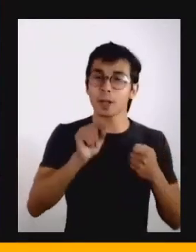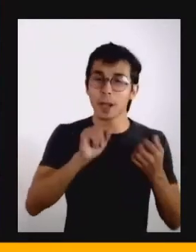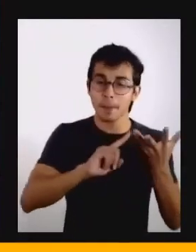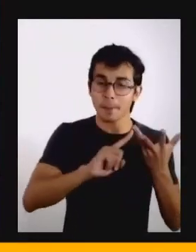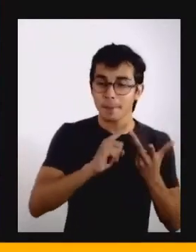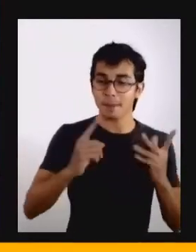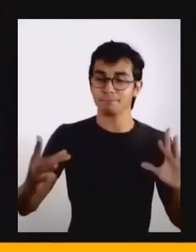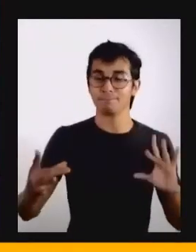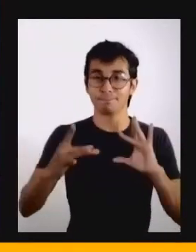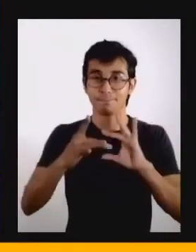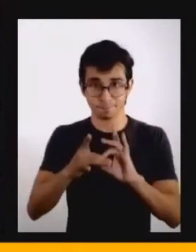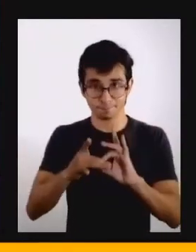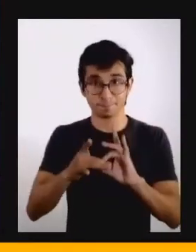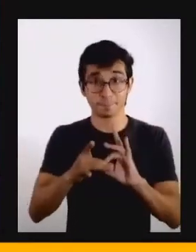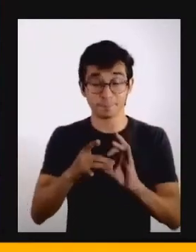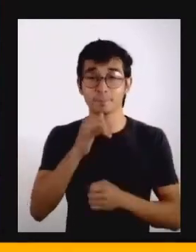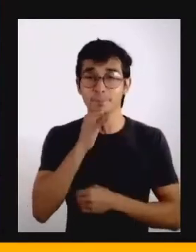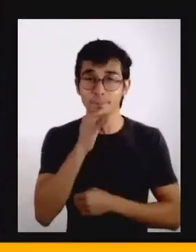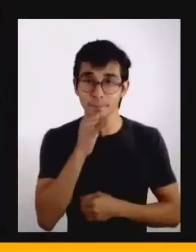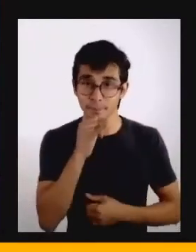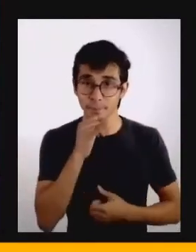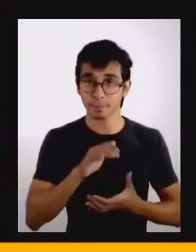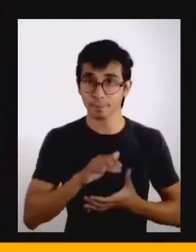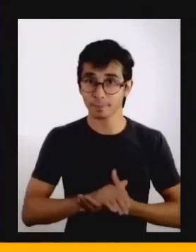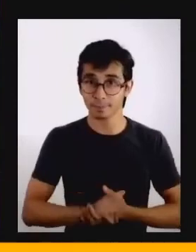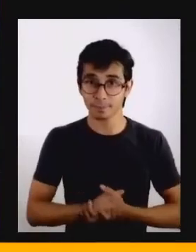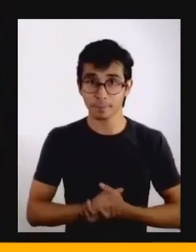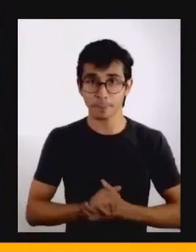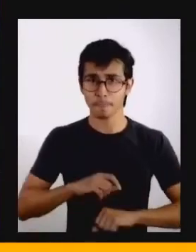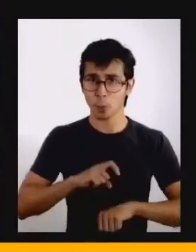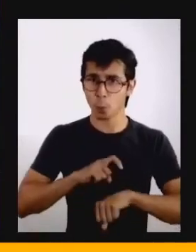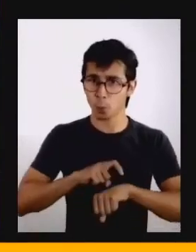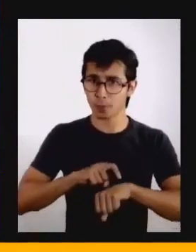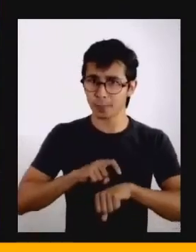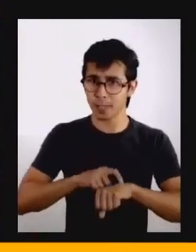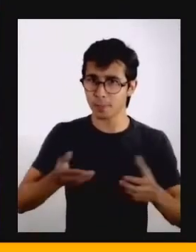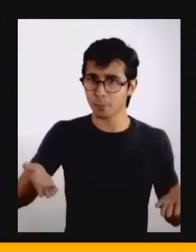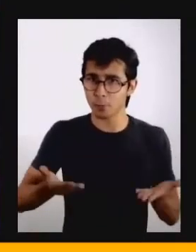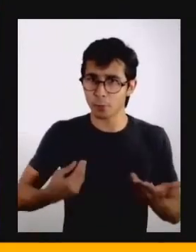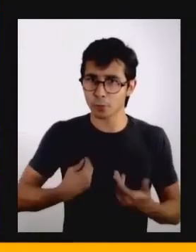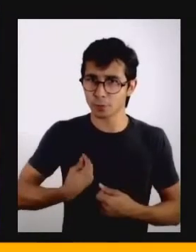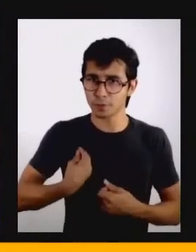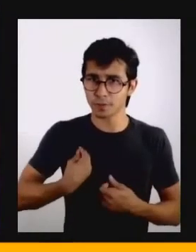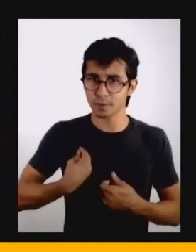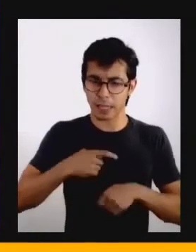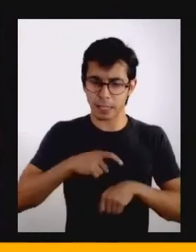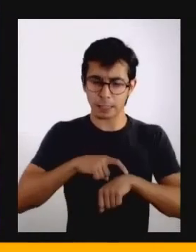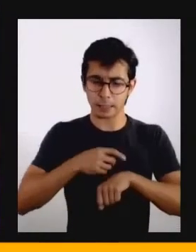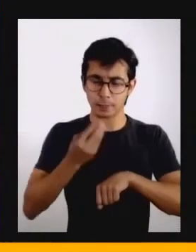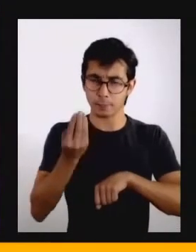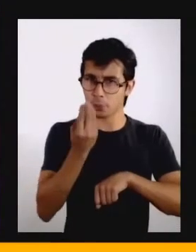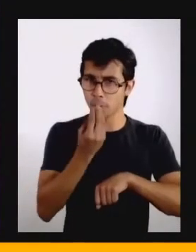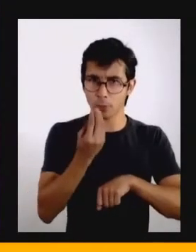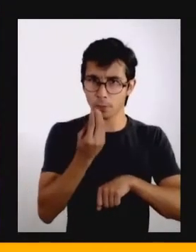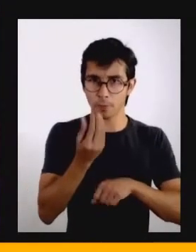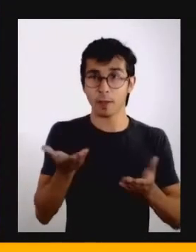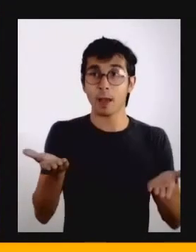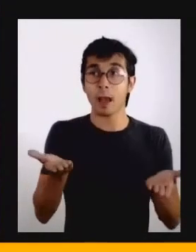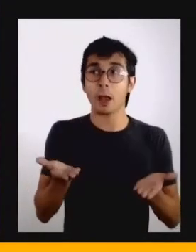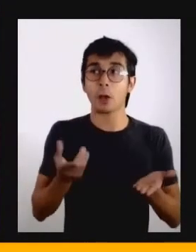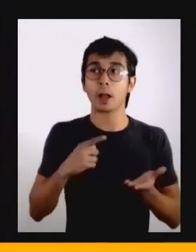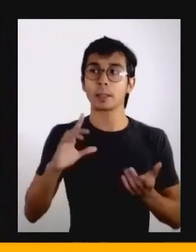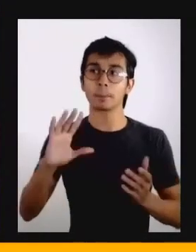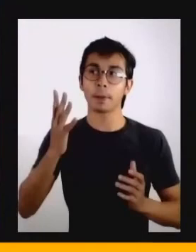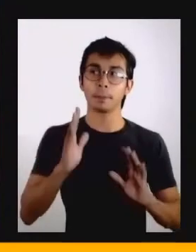da gente pensar primeiro, que palco é esse? Que tempo é esse que a gente está vivendo? O que está acontecendo no agora? Que movimentos socioculturais?